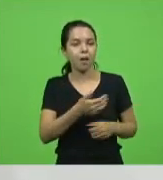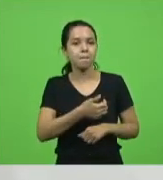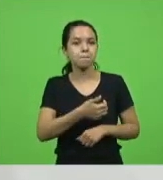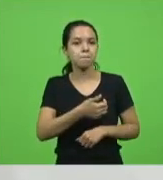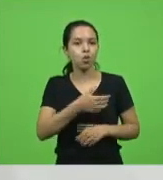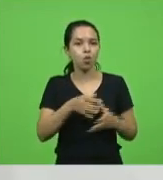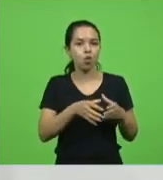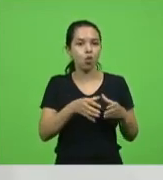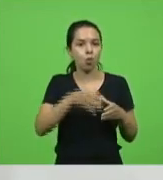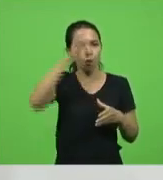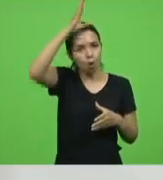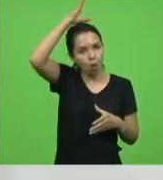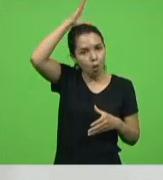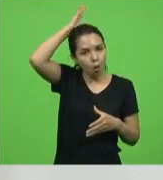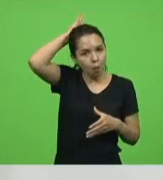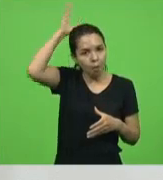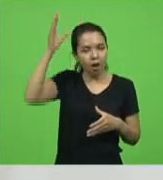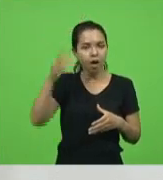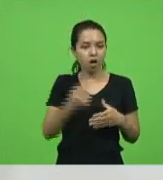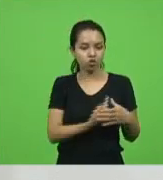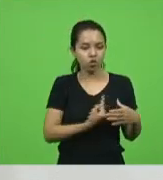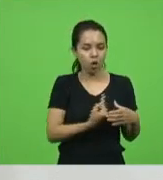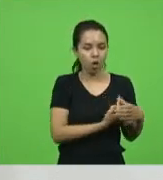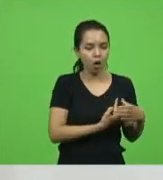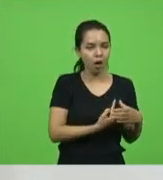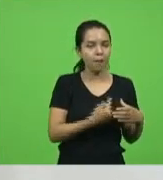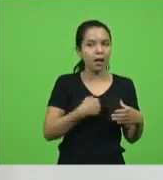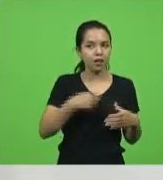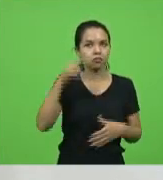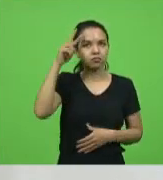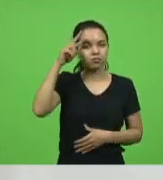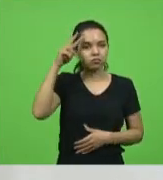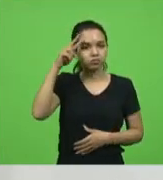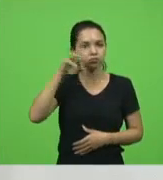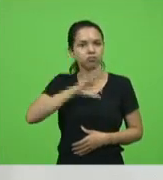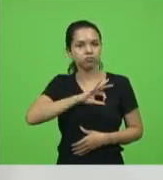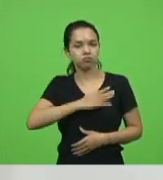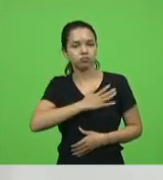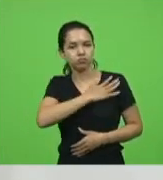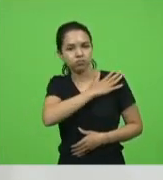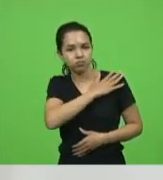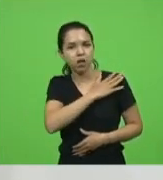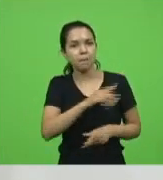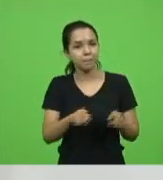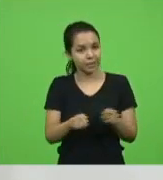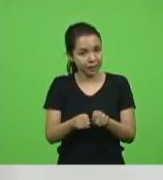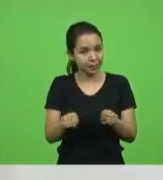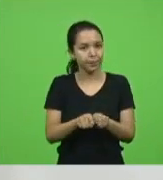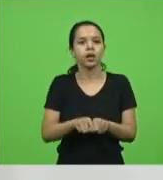Militar e acaba sempre lembrando dos nossos amigos policiais militares, mas não tiro os bombeiros dessa